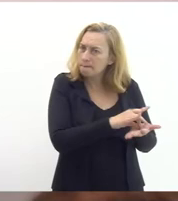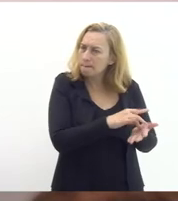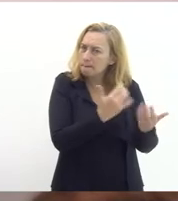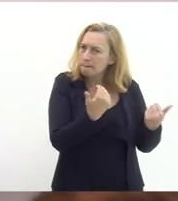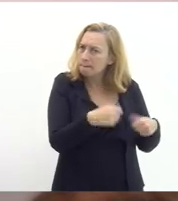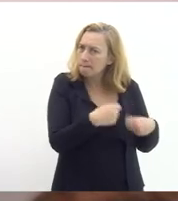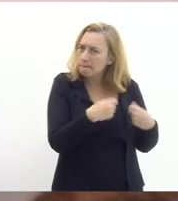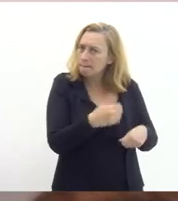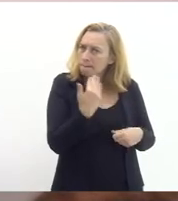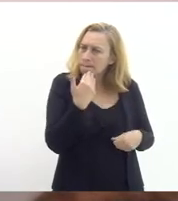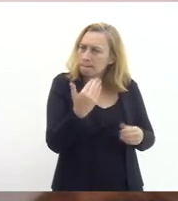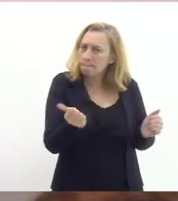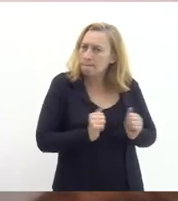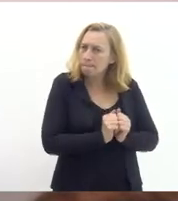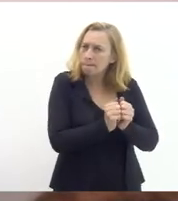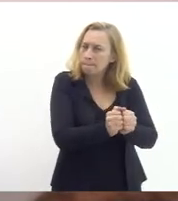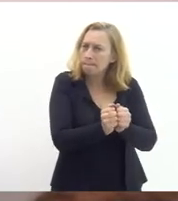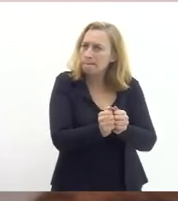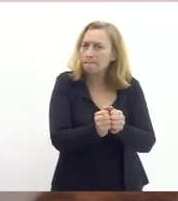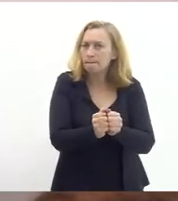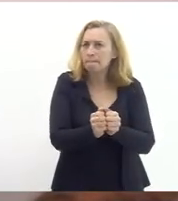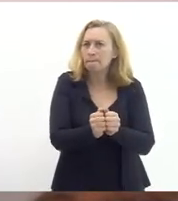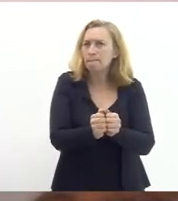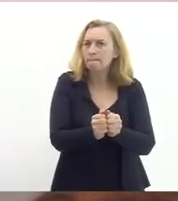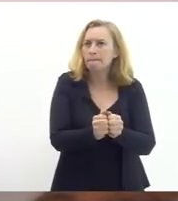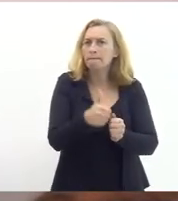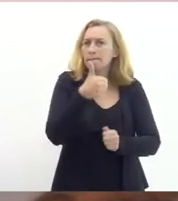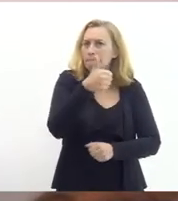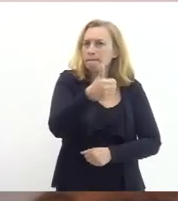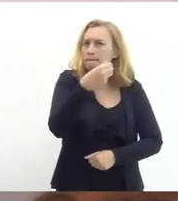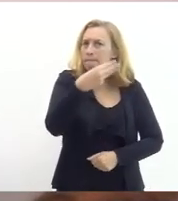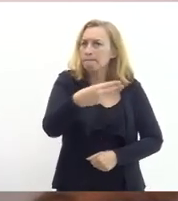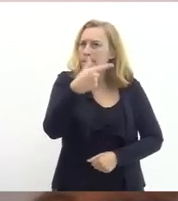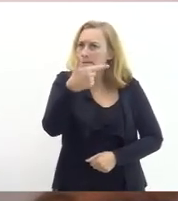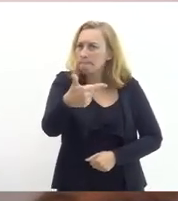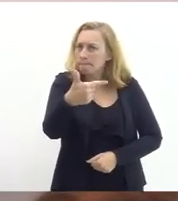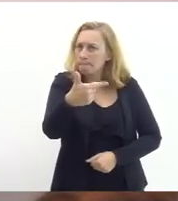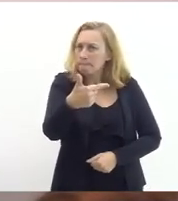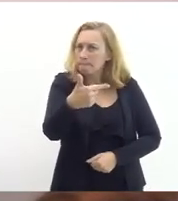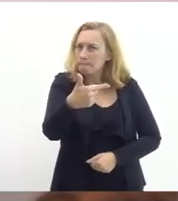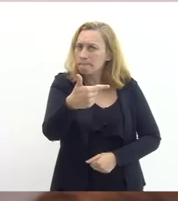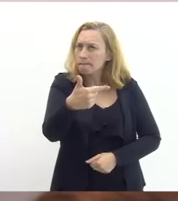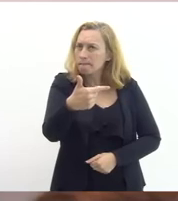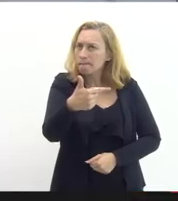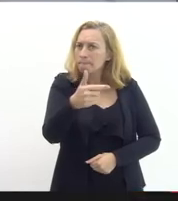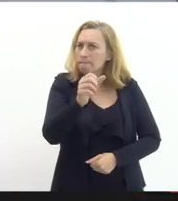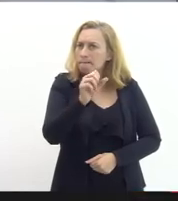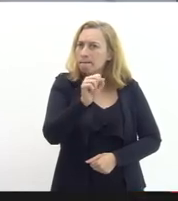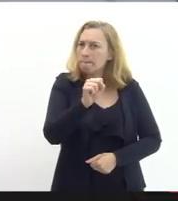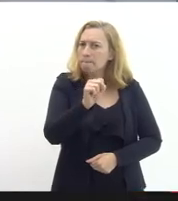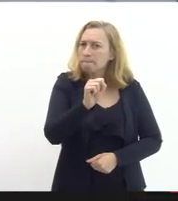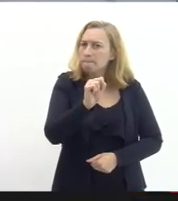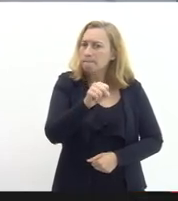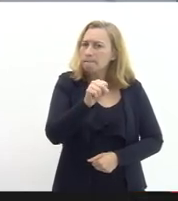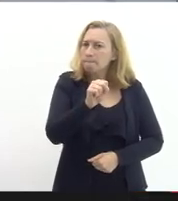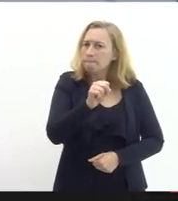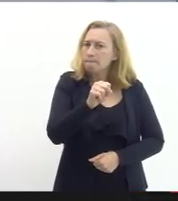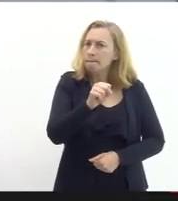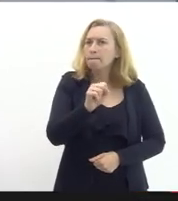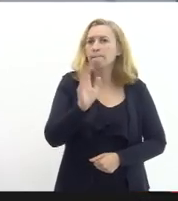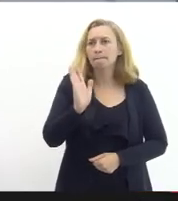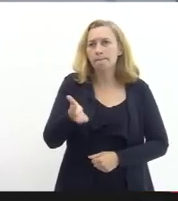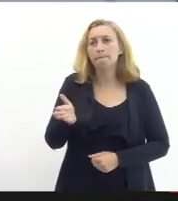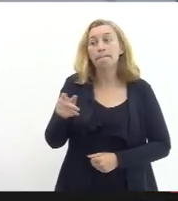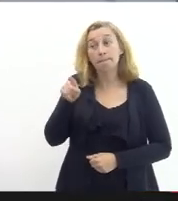esse pedido vai junto com o pedido dos 132 nós vamos puxar o sei que está na Casa Civil